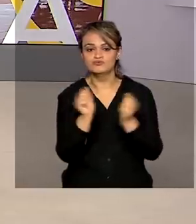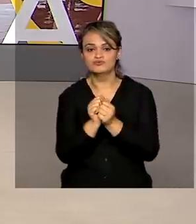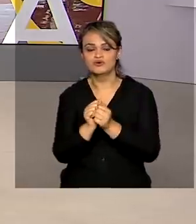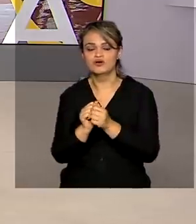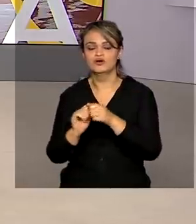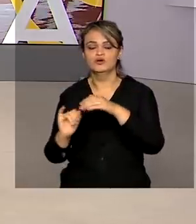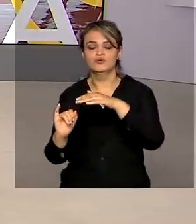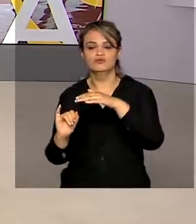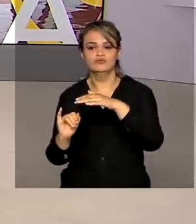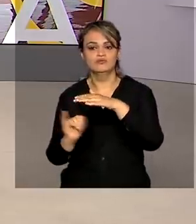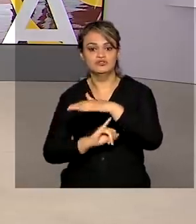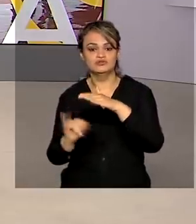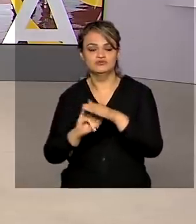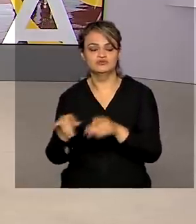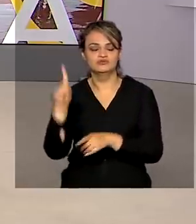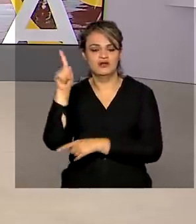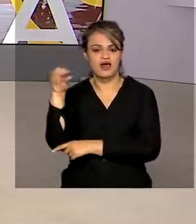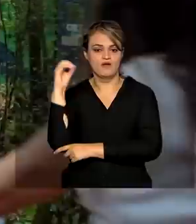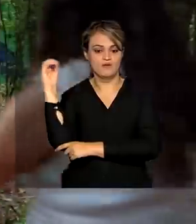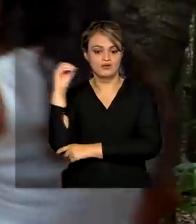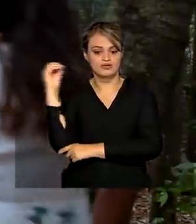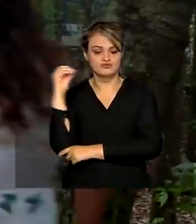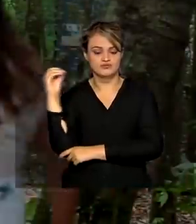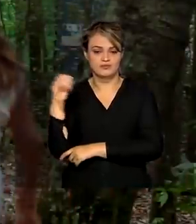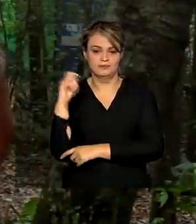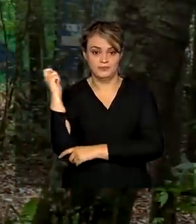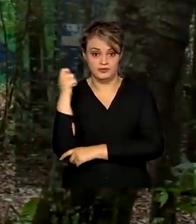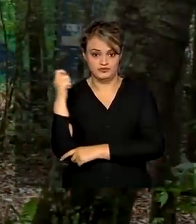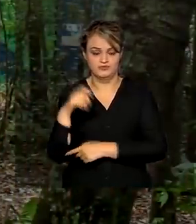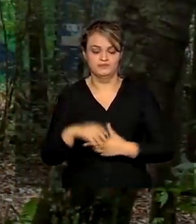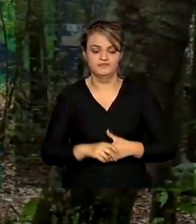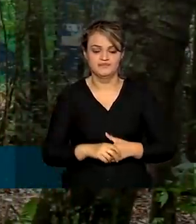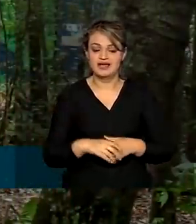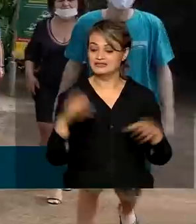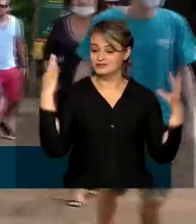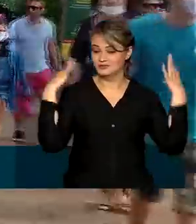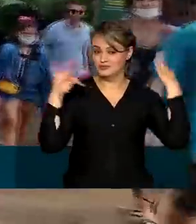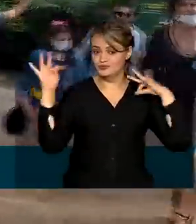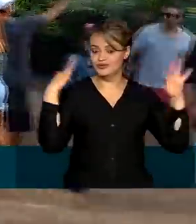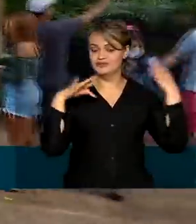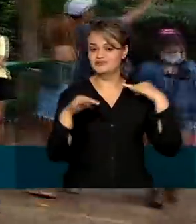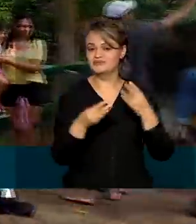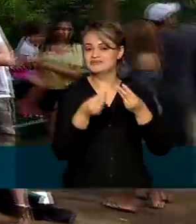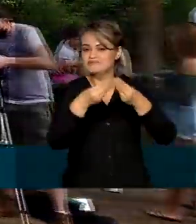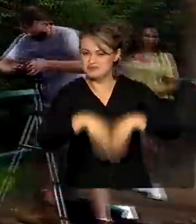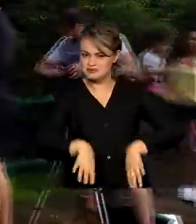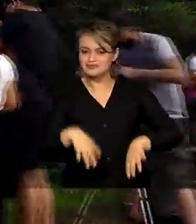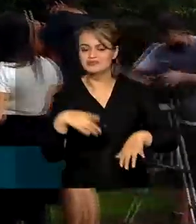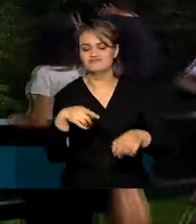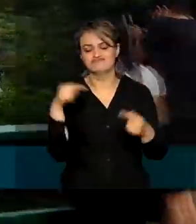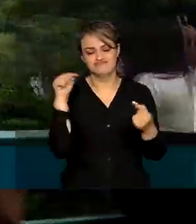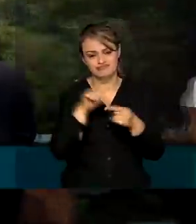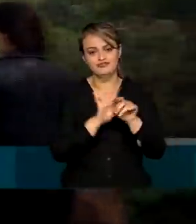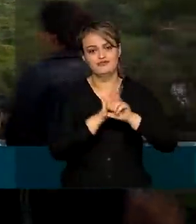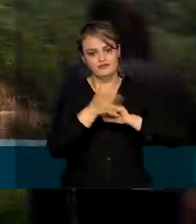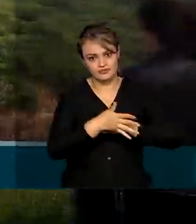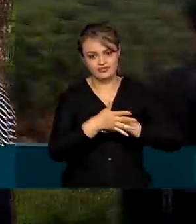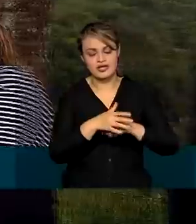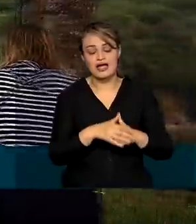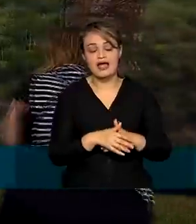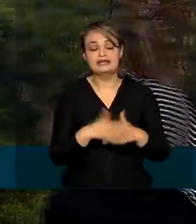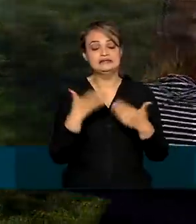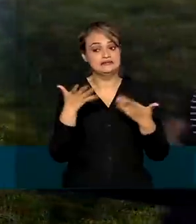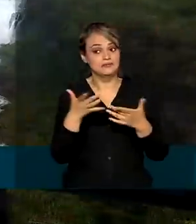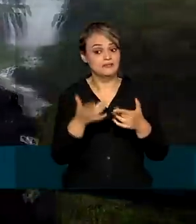Federal do Rio Grande do Sul. O turismo foi uma das áreas mais afetadas pela pandemia e